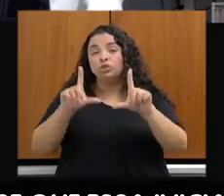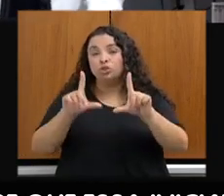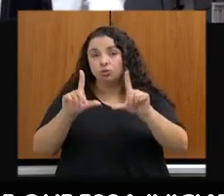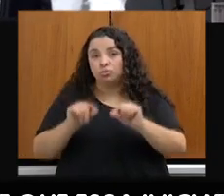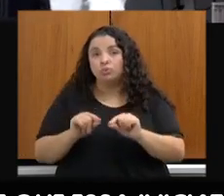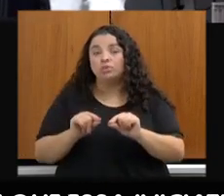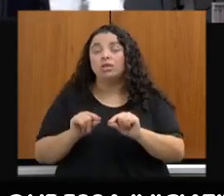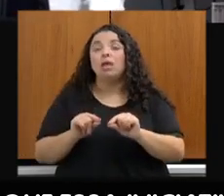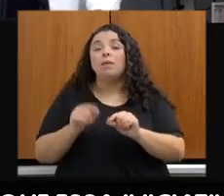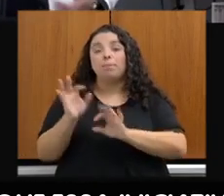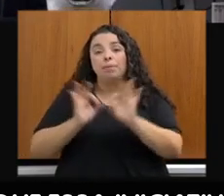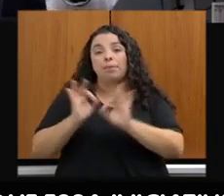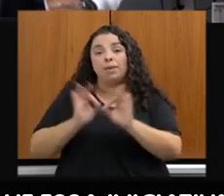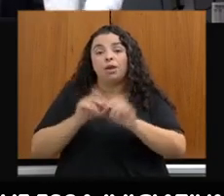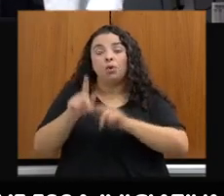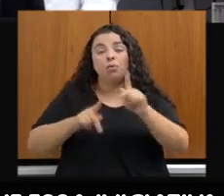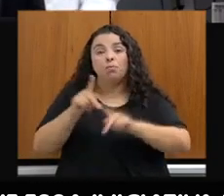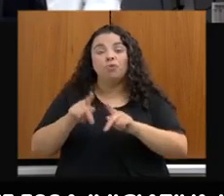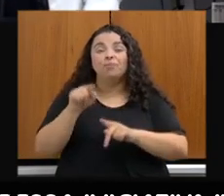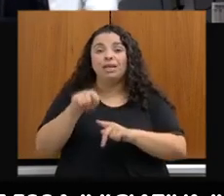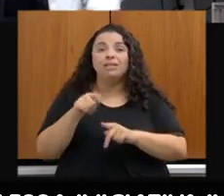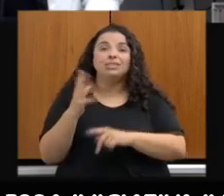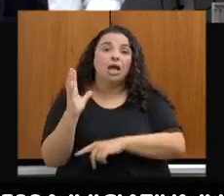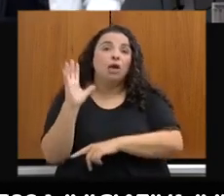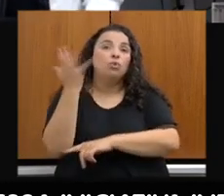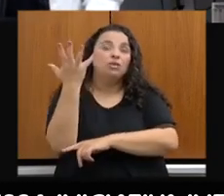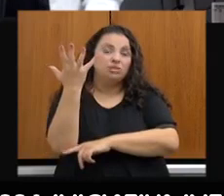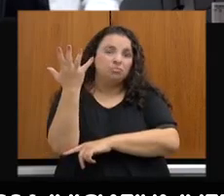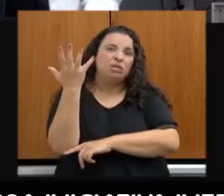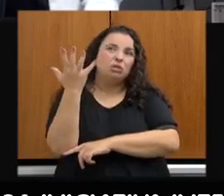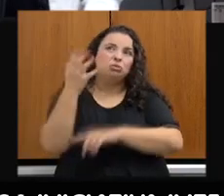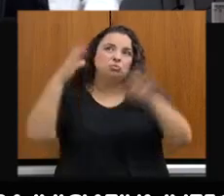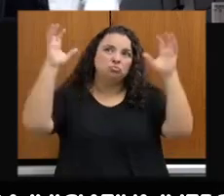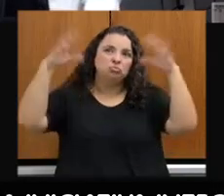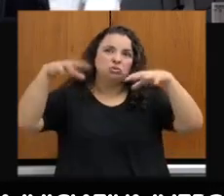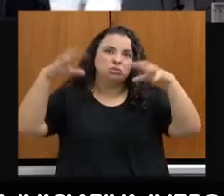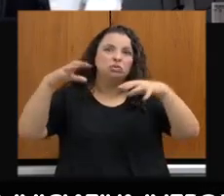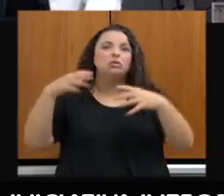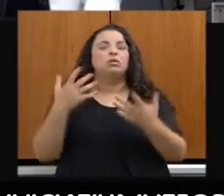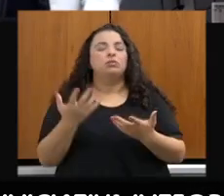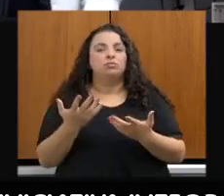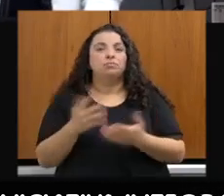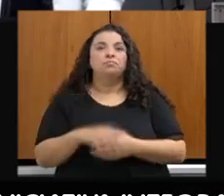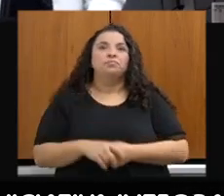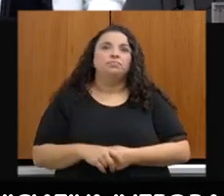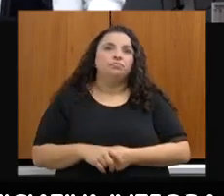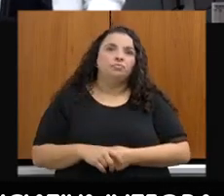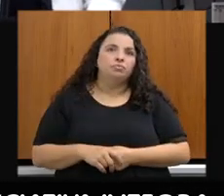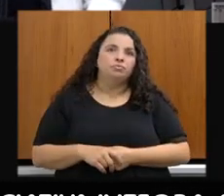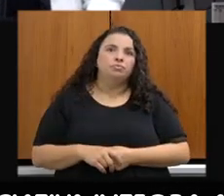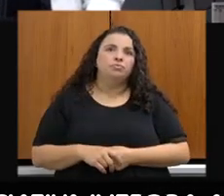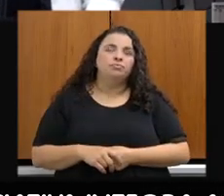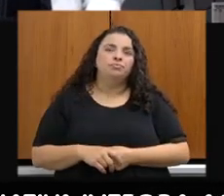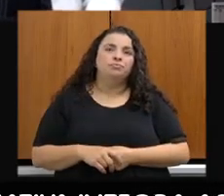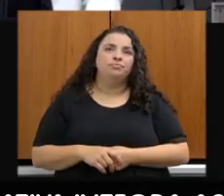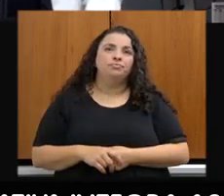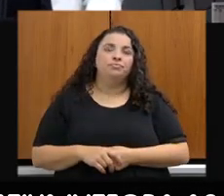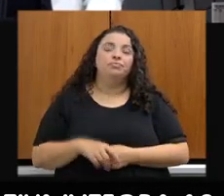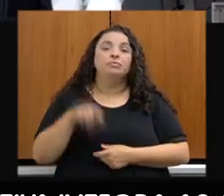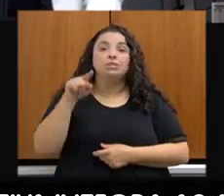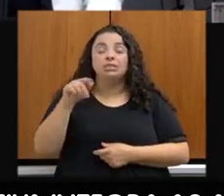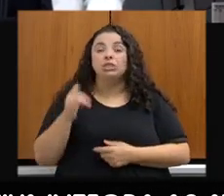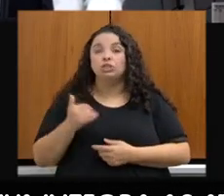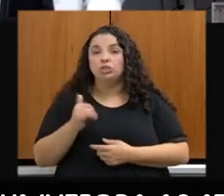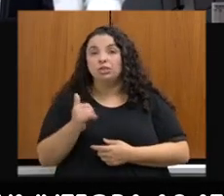hidrológicos extremos. Então, aqui, só destacando, os municípios com situação de emergência para abastecimento público em função